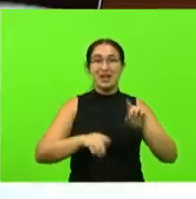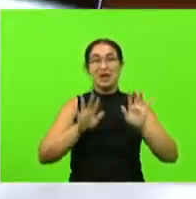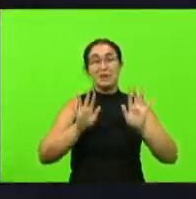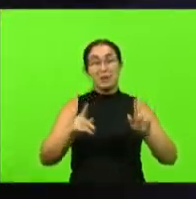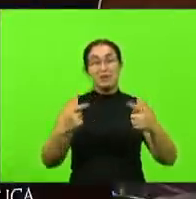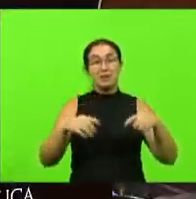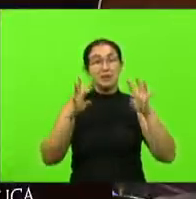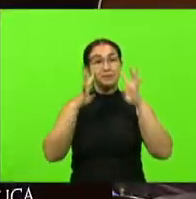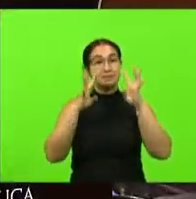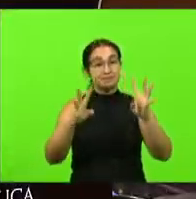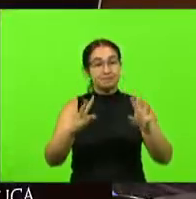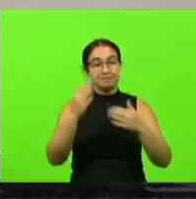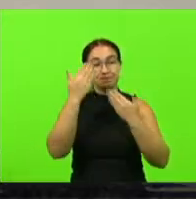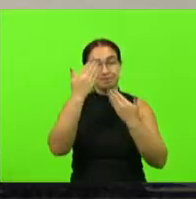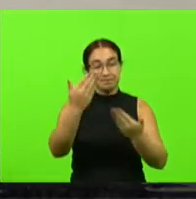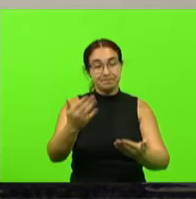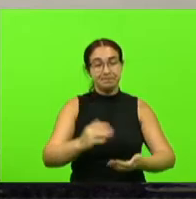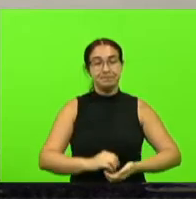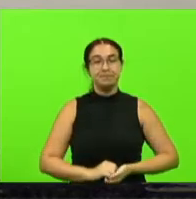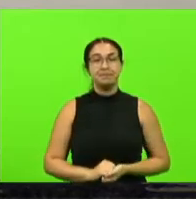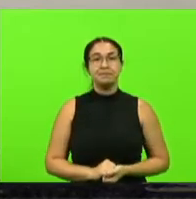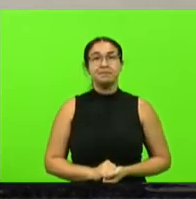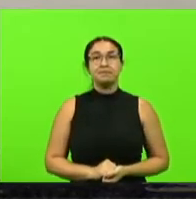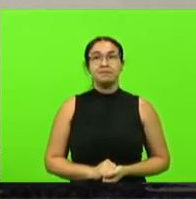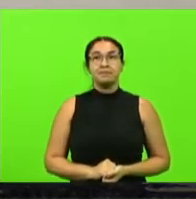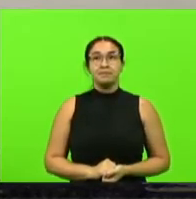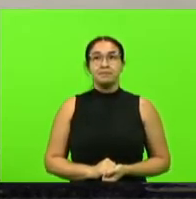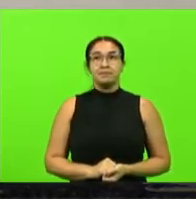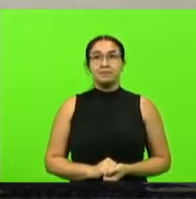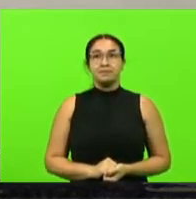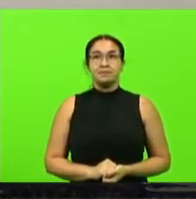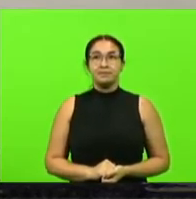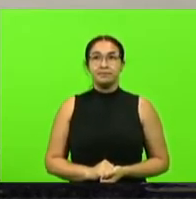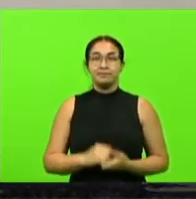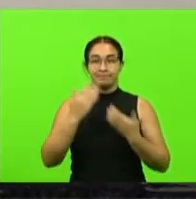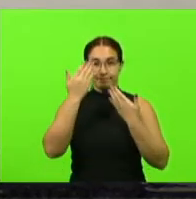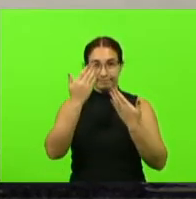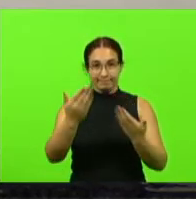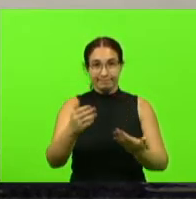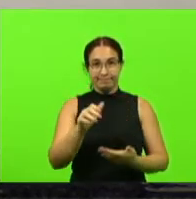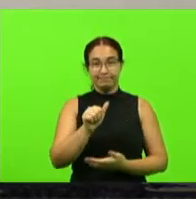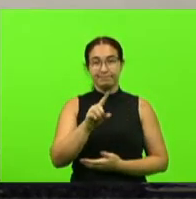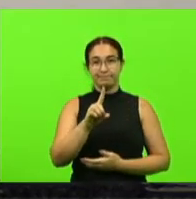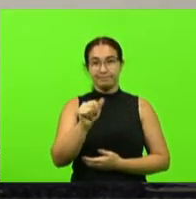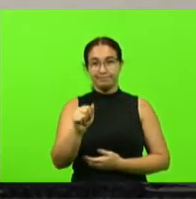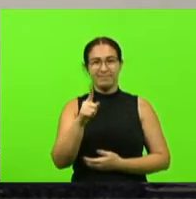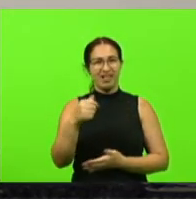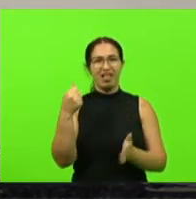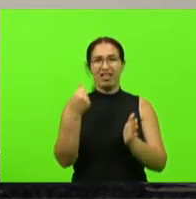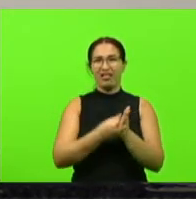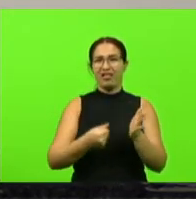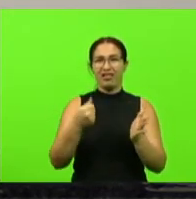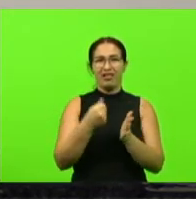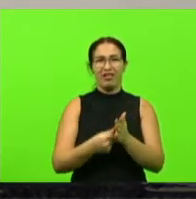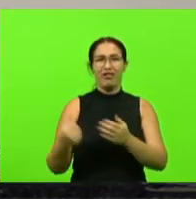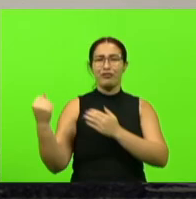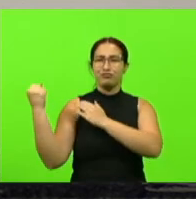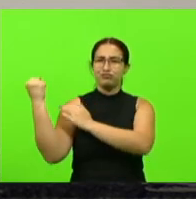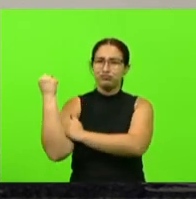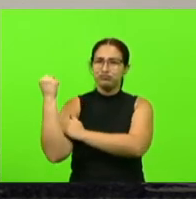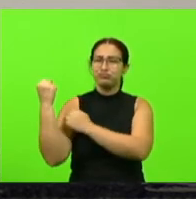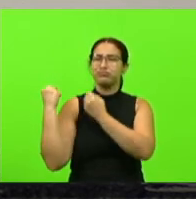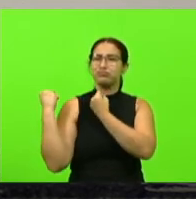obrigada presidente obrigado deputada Ada de Rosa essa mulher guerreira aí uma grande